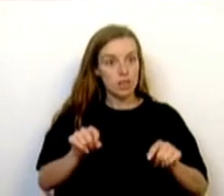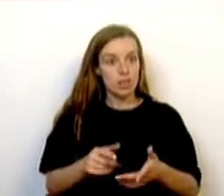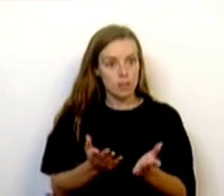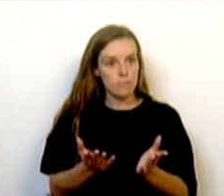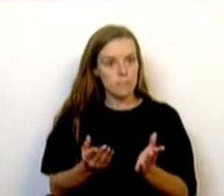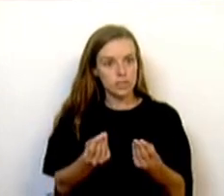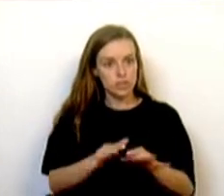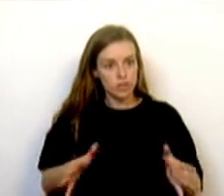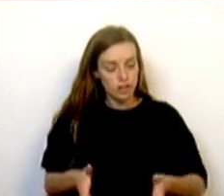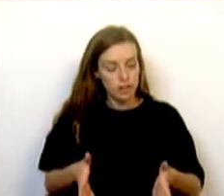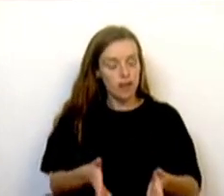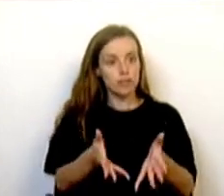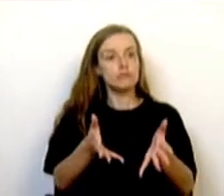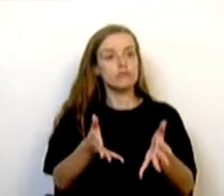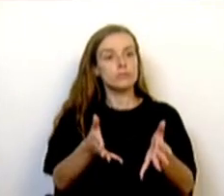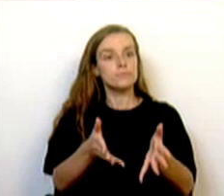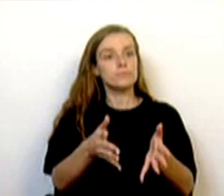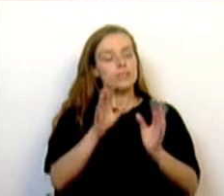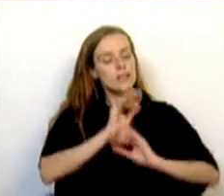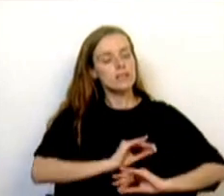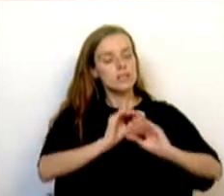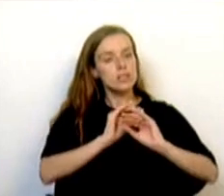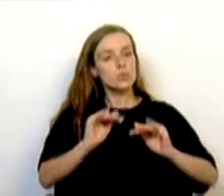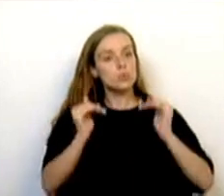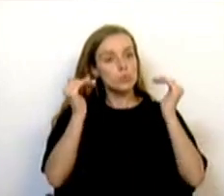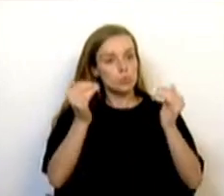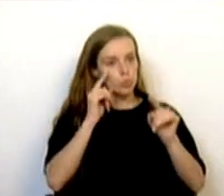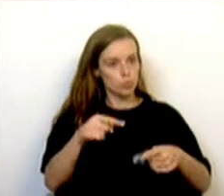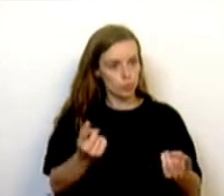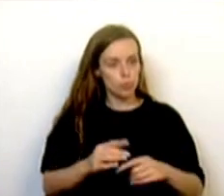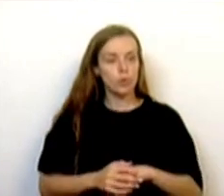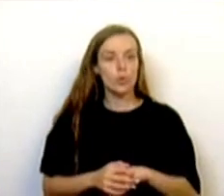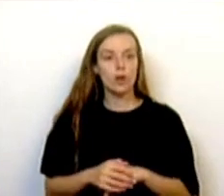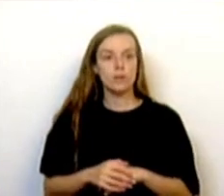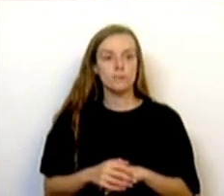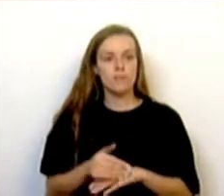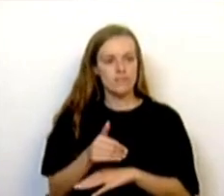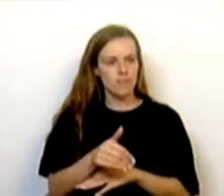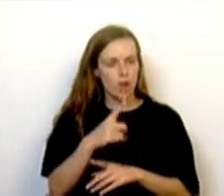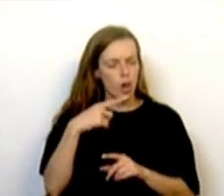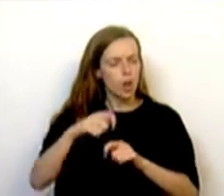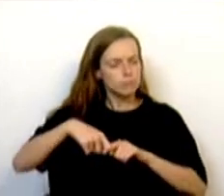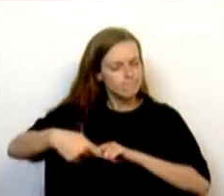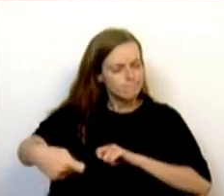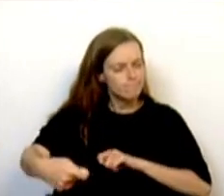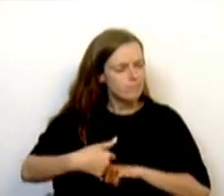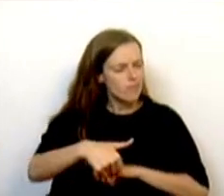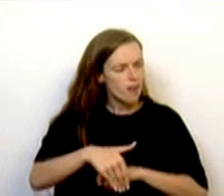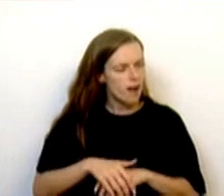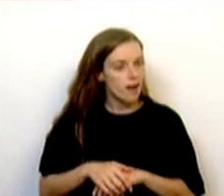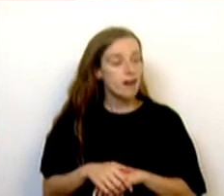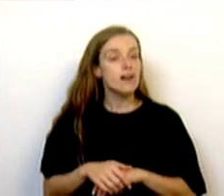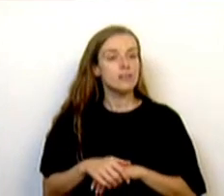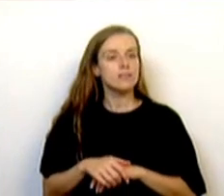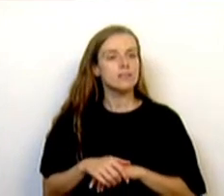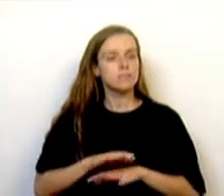instituições de ensino superior público. Mas claramente queremos ir mais longe. Estamos a ir mais longe. E foi mesmo por isso que